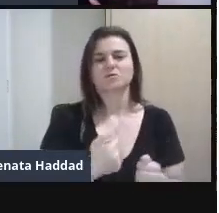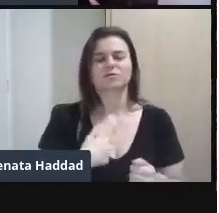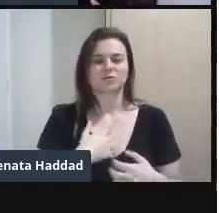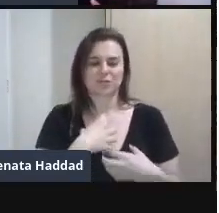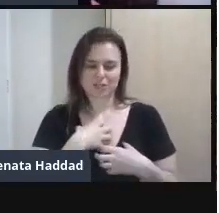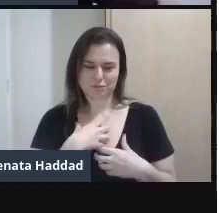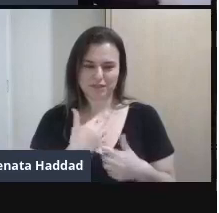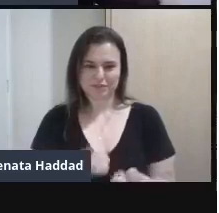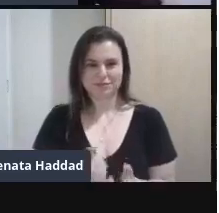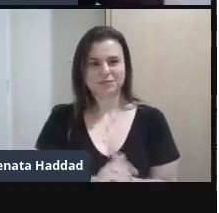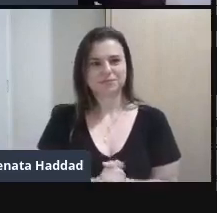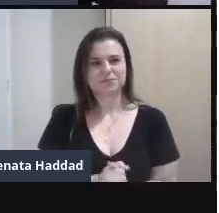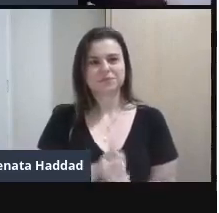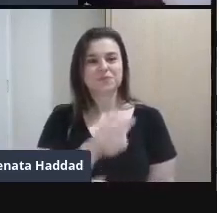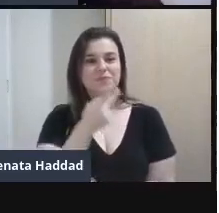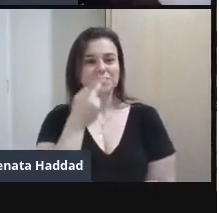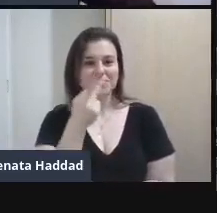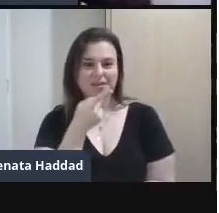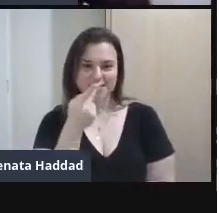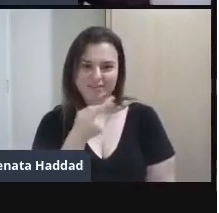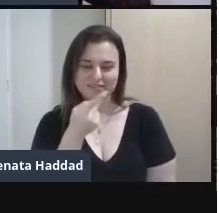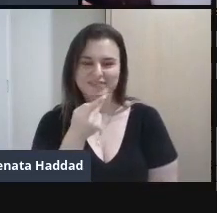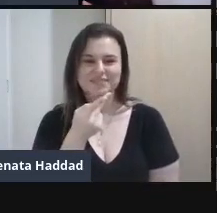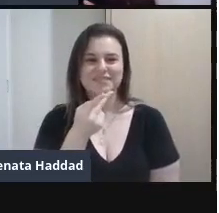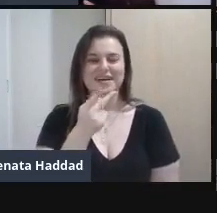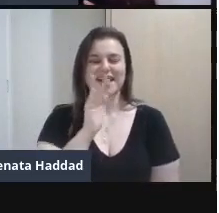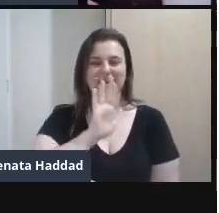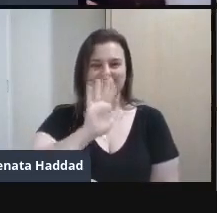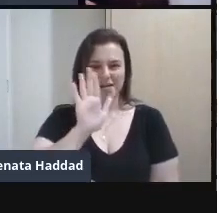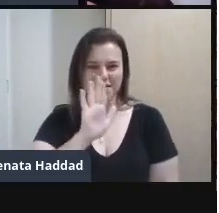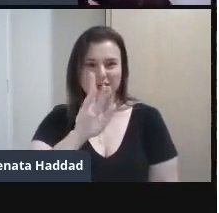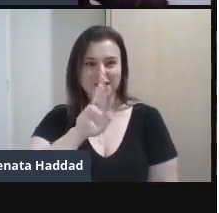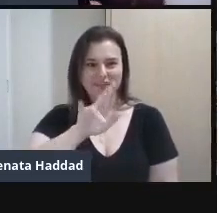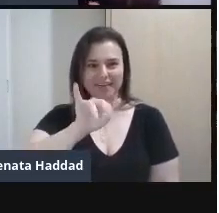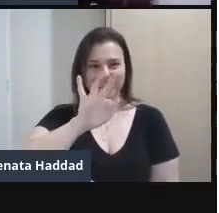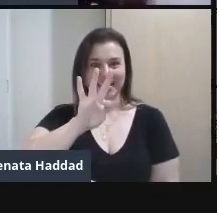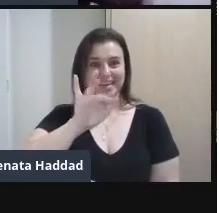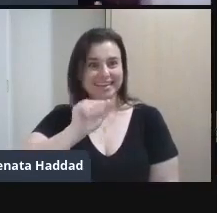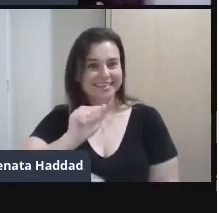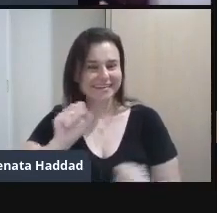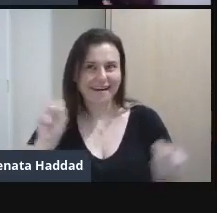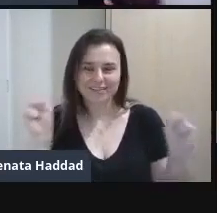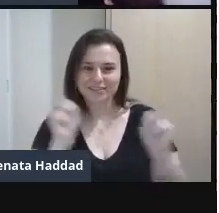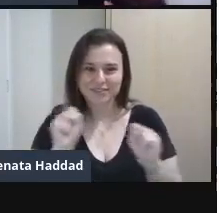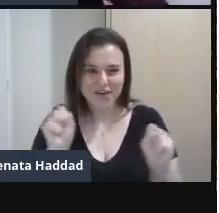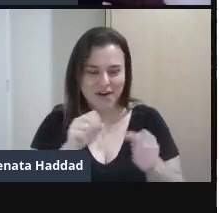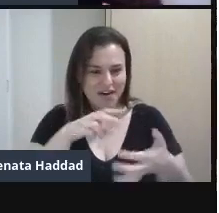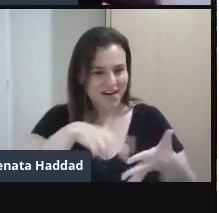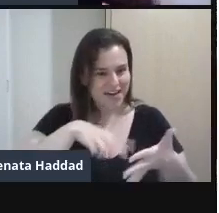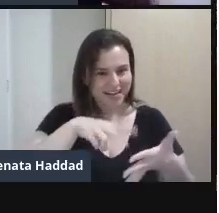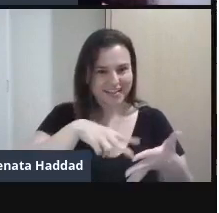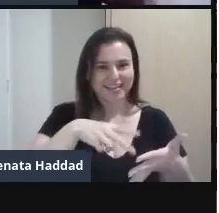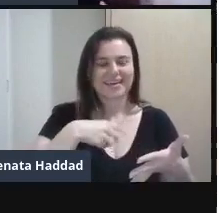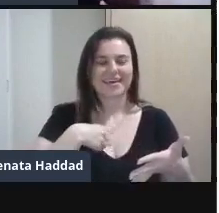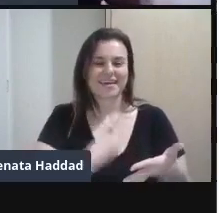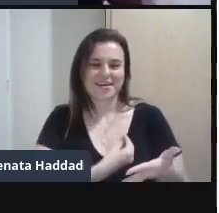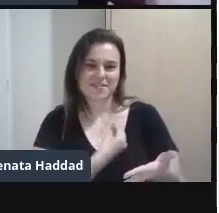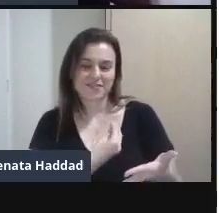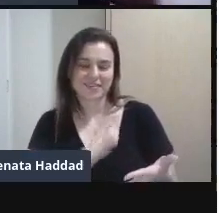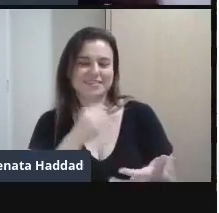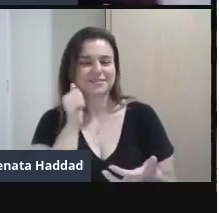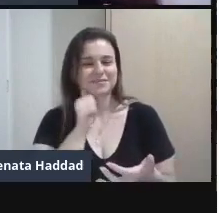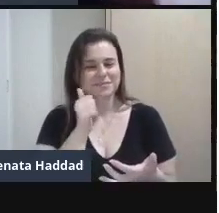Falar um oi Aqui para a Rita De Cássia Adoro ler Biografia De grandes mulheres Não só As artistas todas Vou começar A